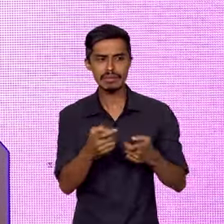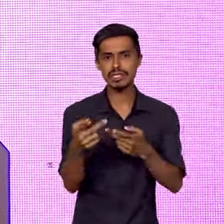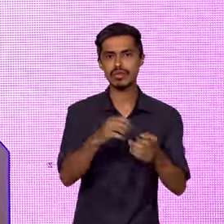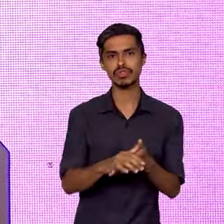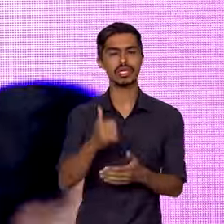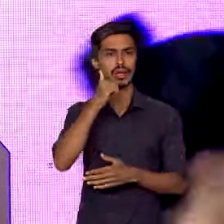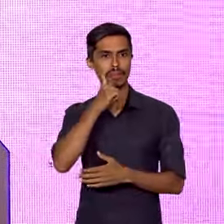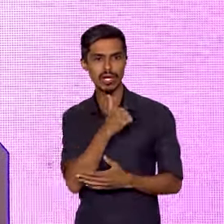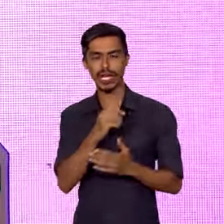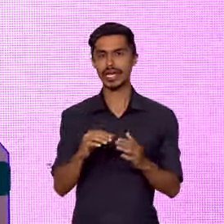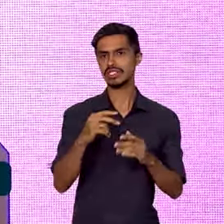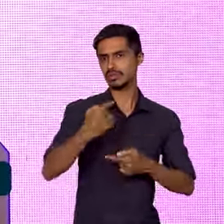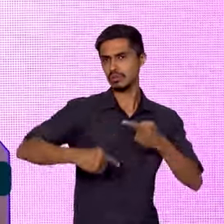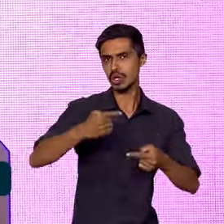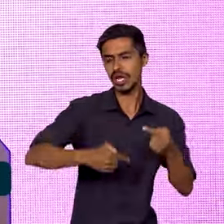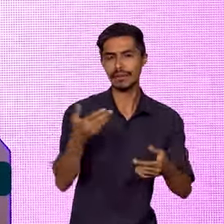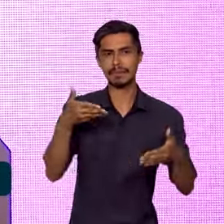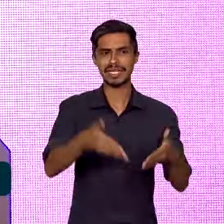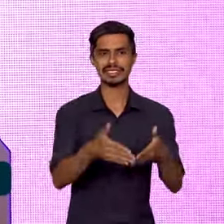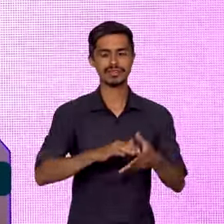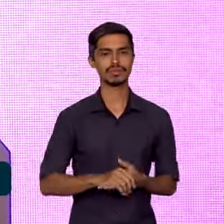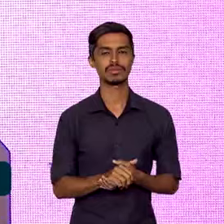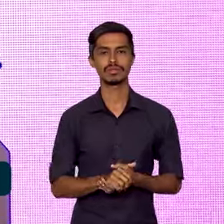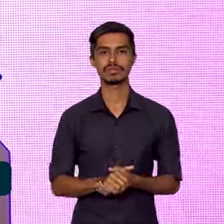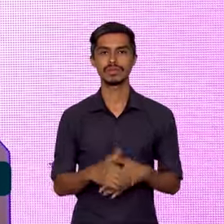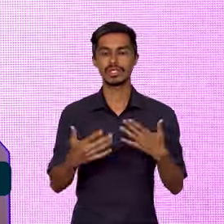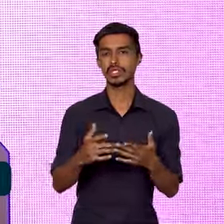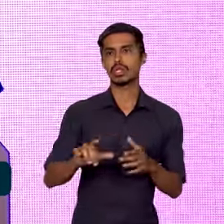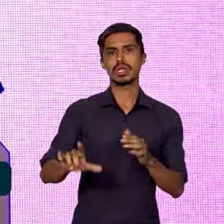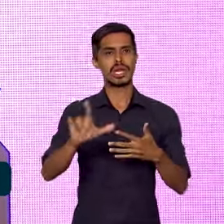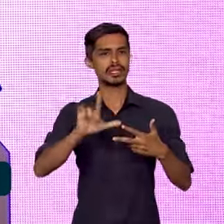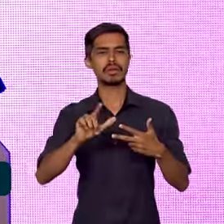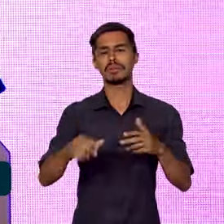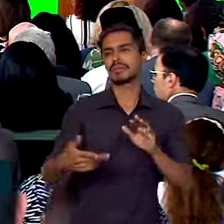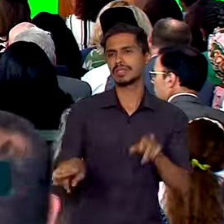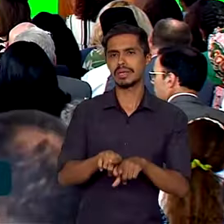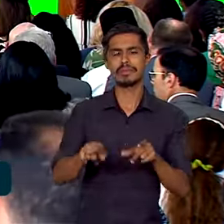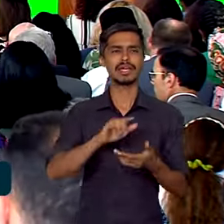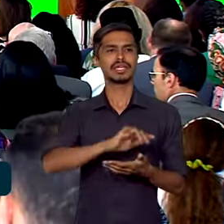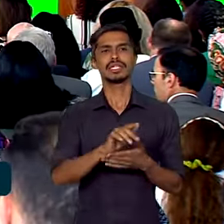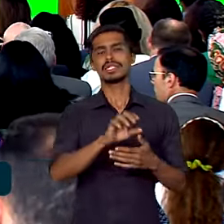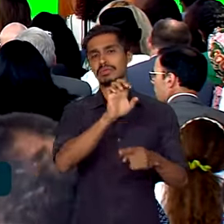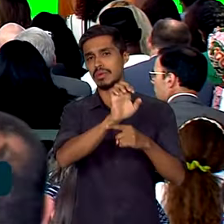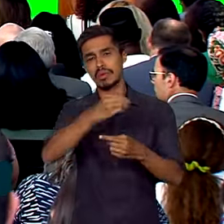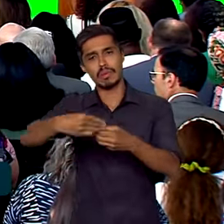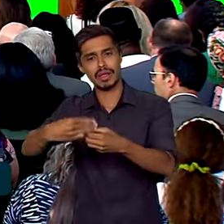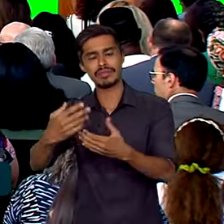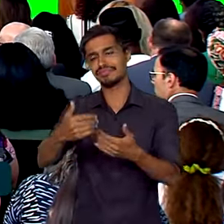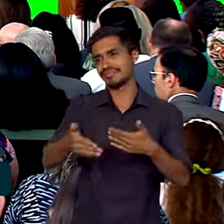cargos eleitos em todos os níveis federativos, legislativos municipais, estaduais, enfim,